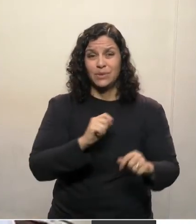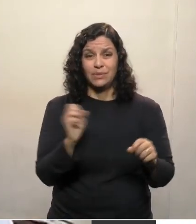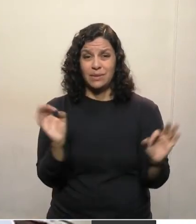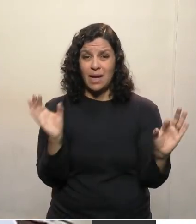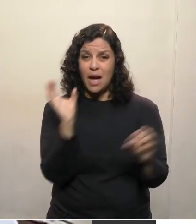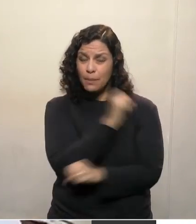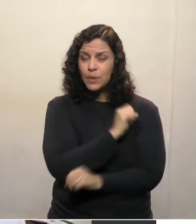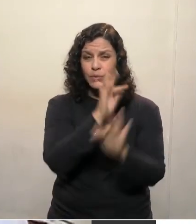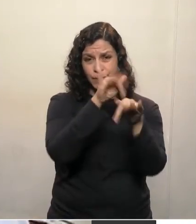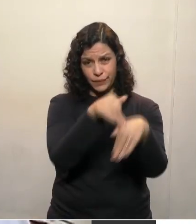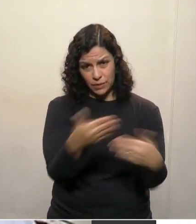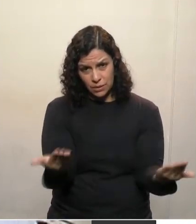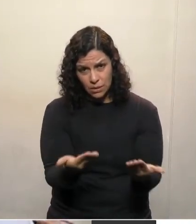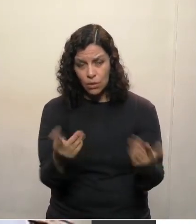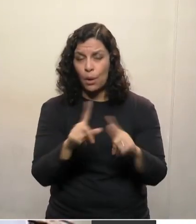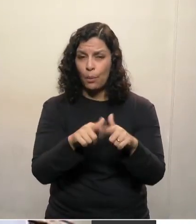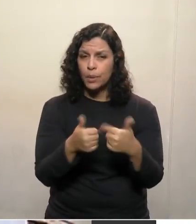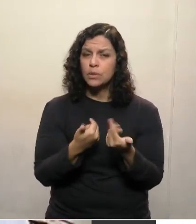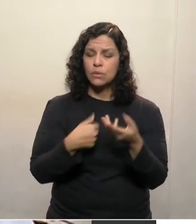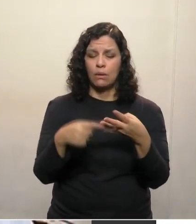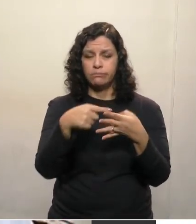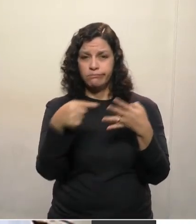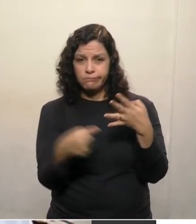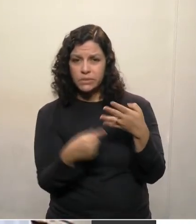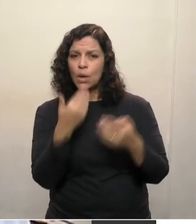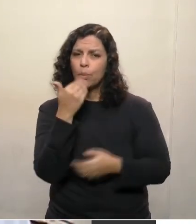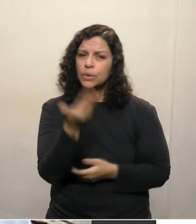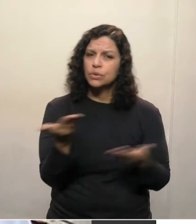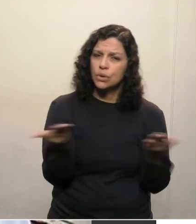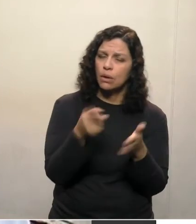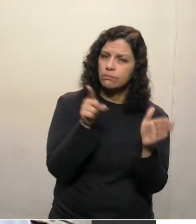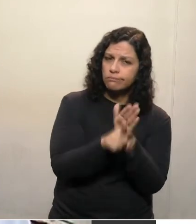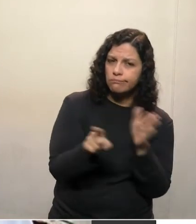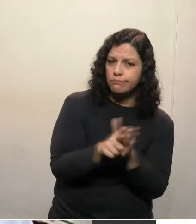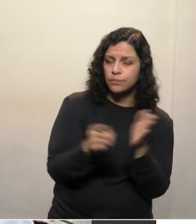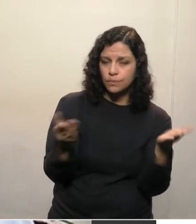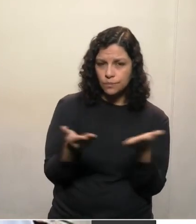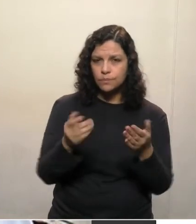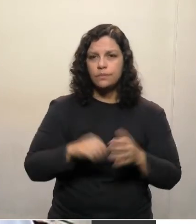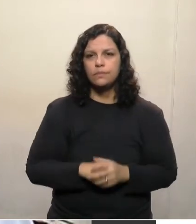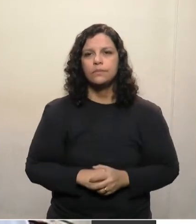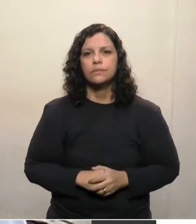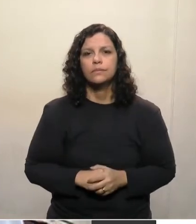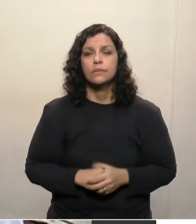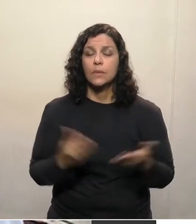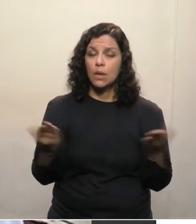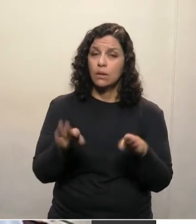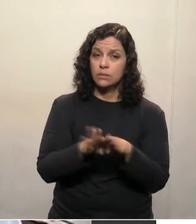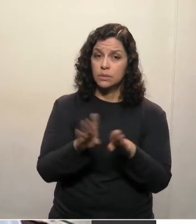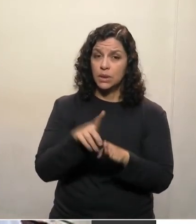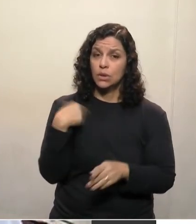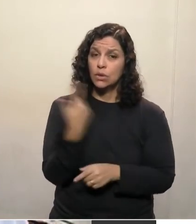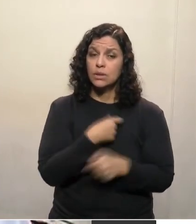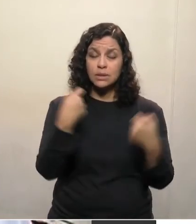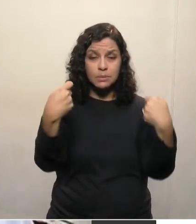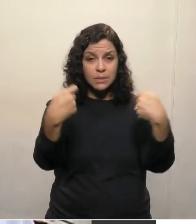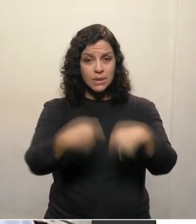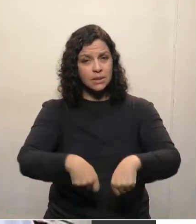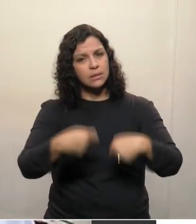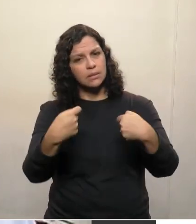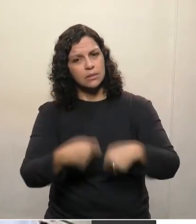rápido possível. Então, são essas minhas indagações hoje, e que a gente precisa